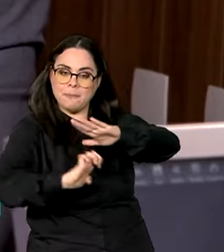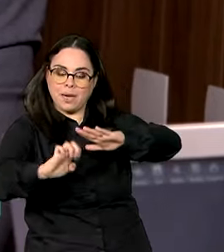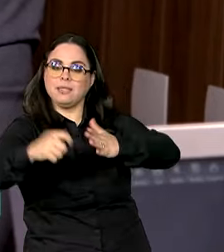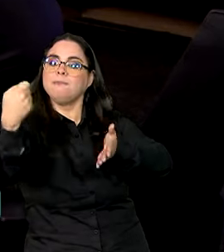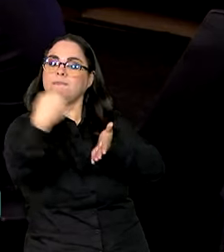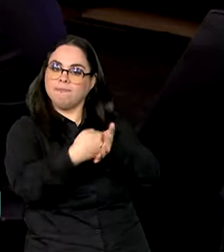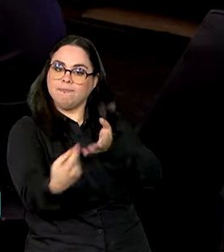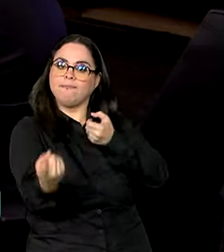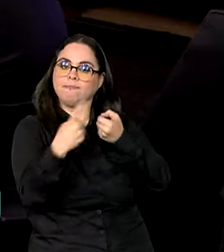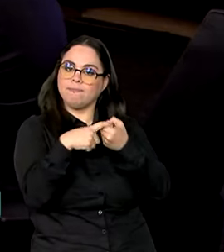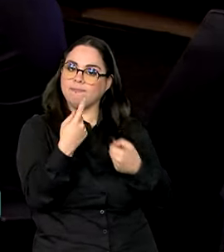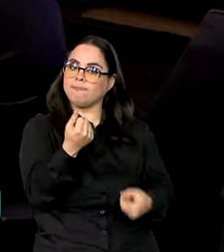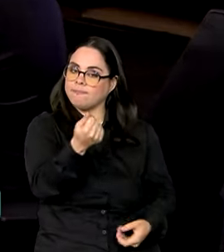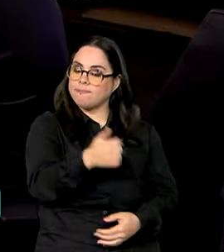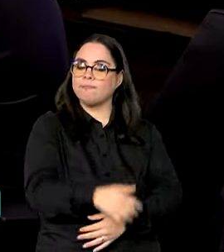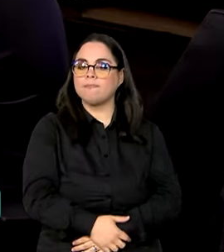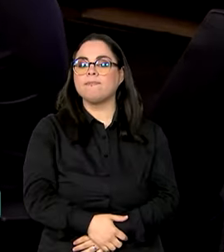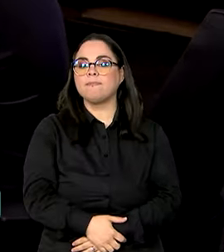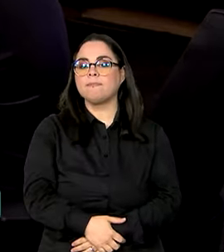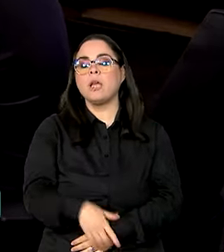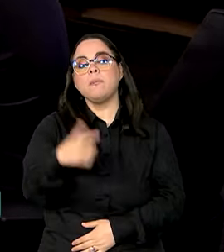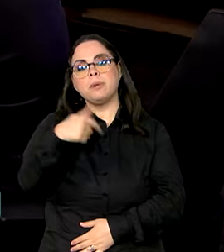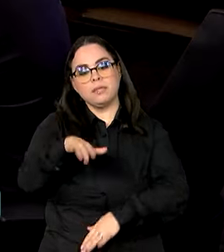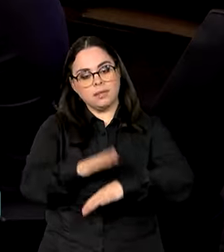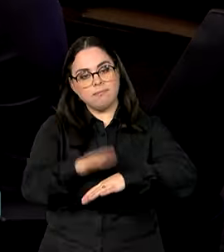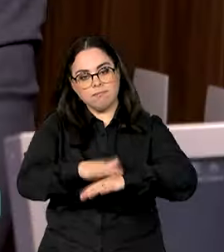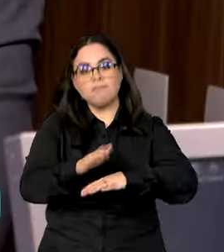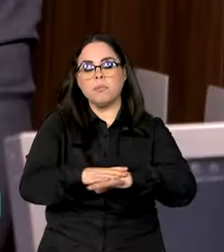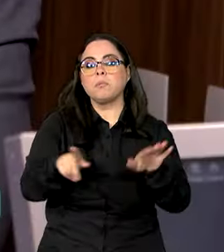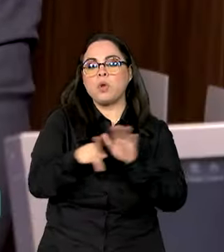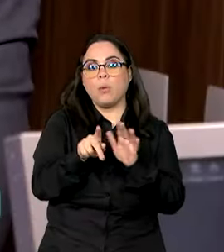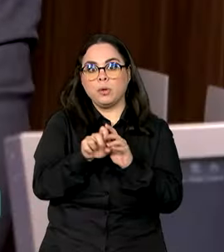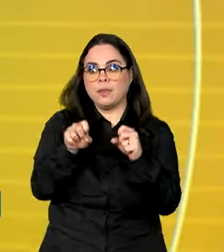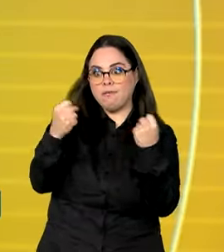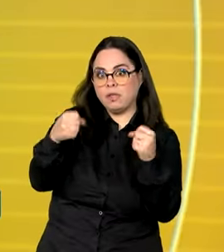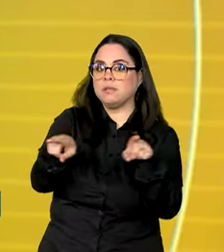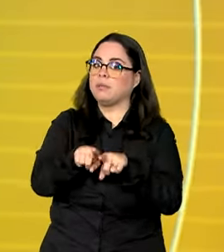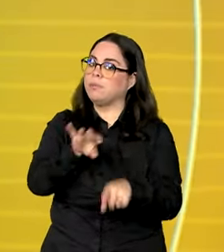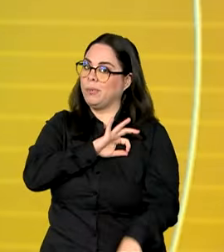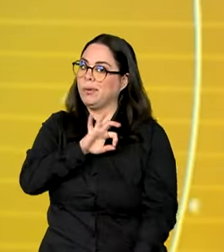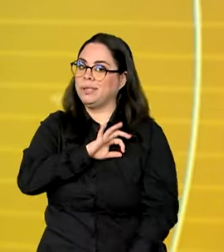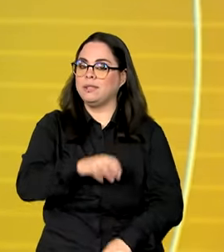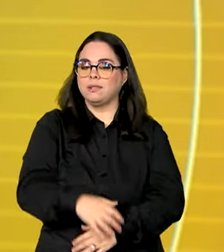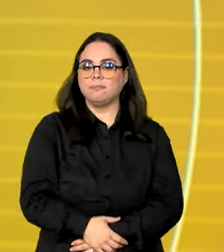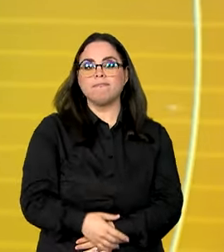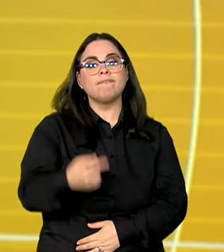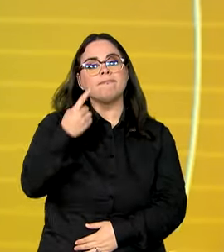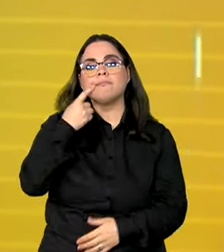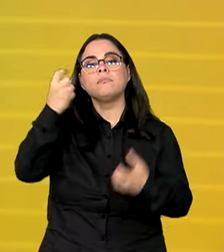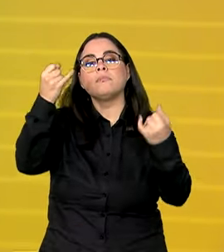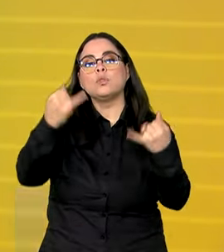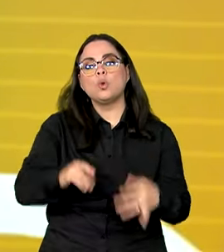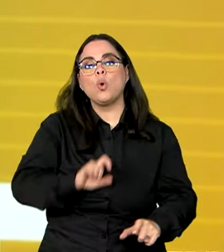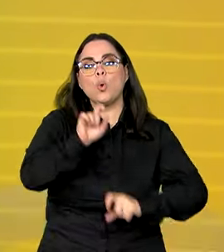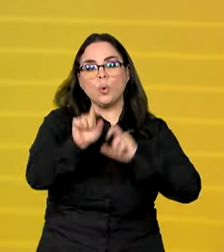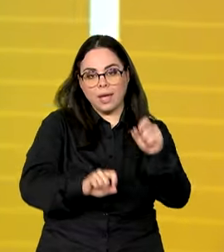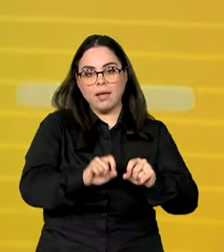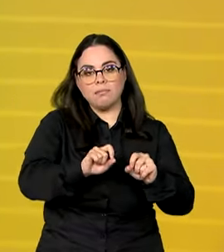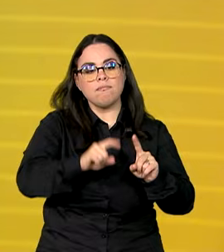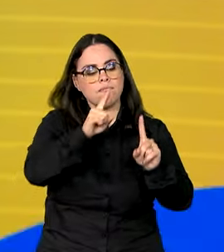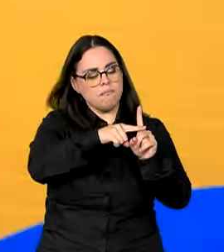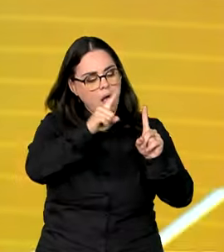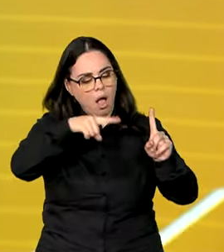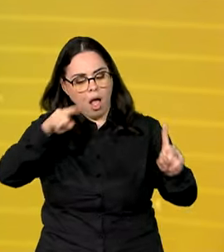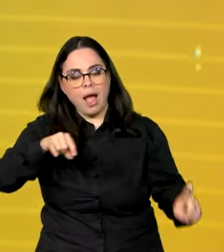devolver esse dinheiro. Ela tem que procurar os órgãos de defesa do consumidor e a polícia. Vamos falar do índice que mede a